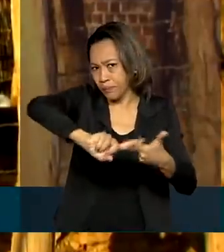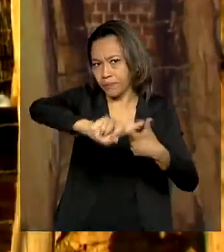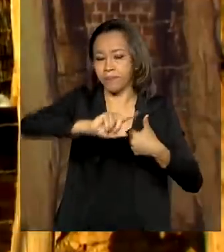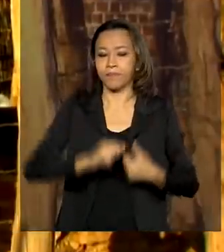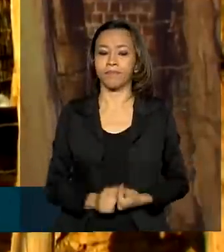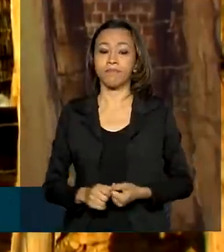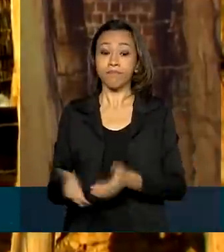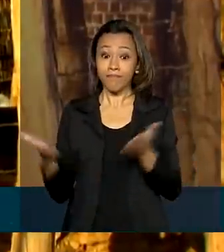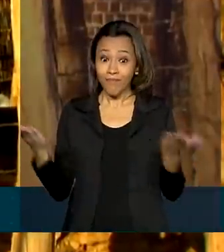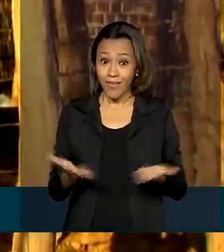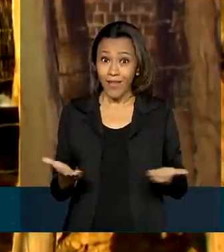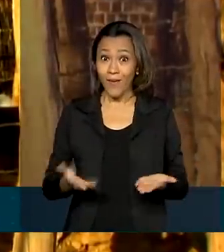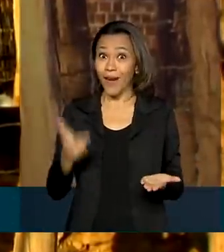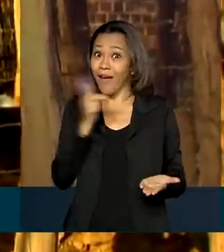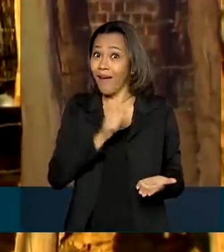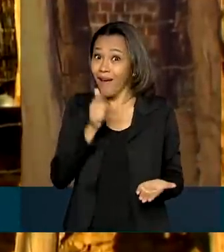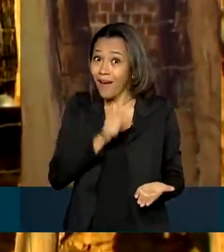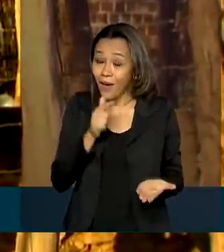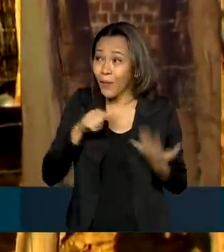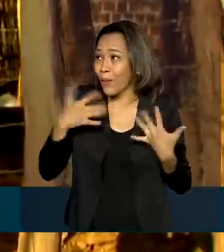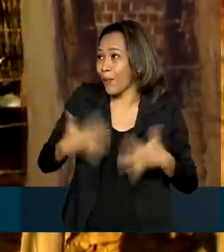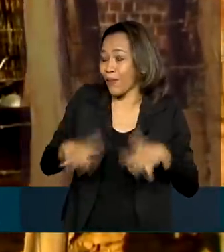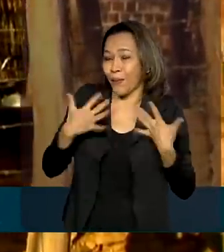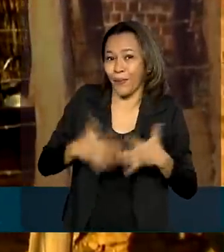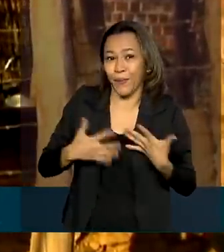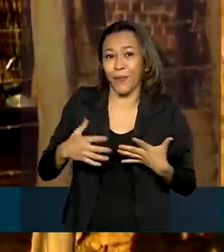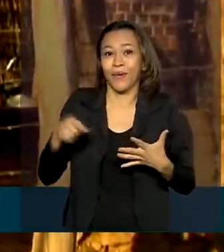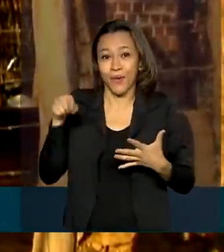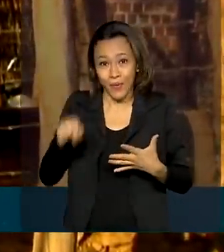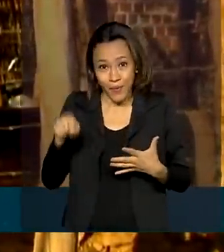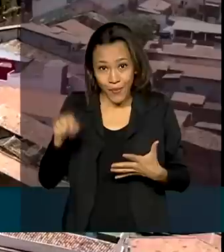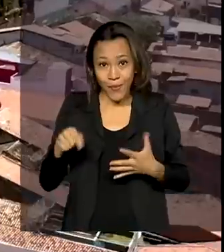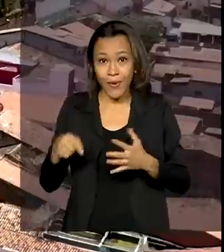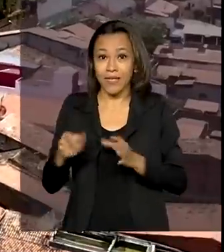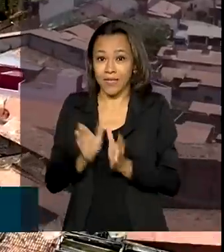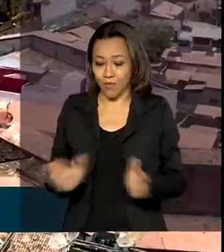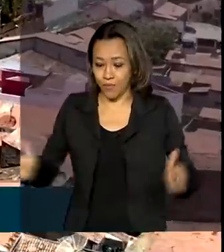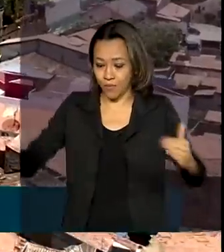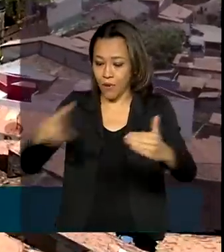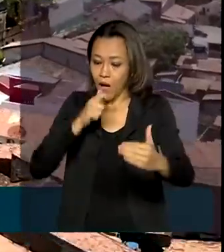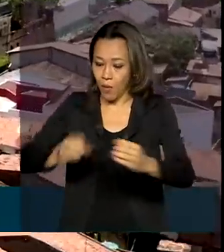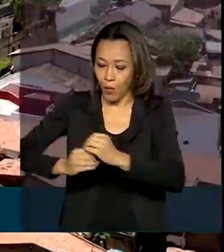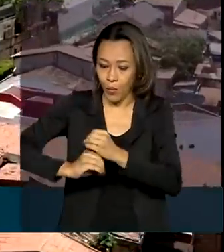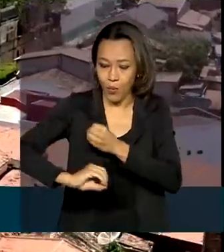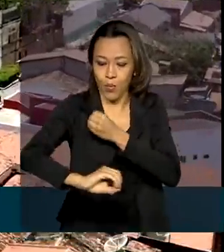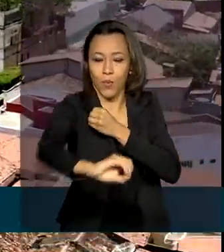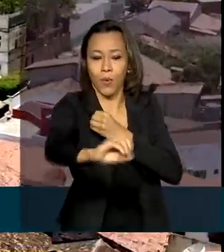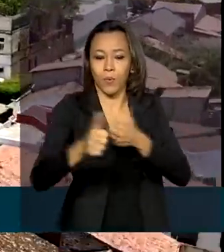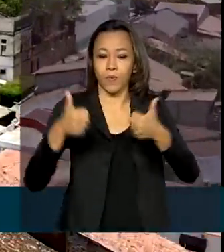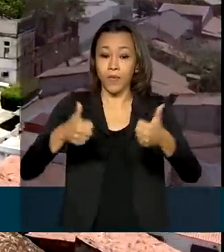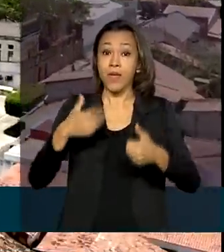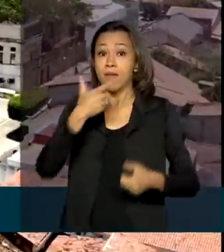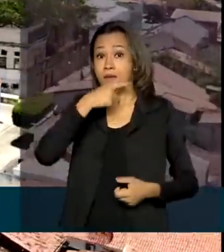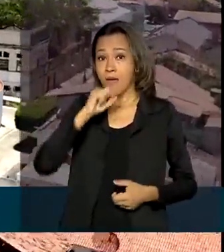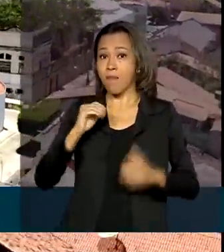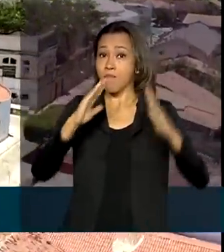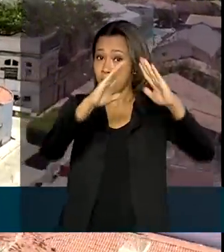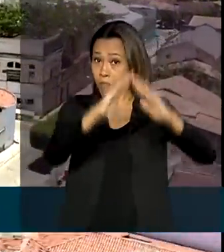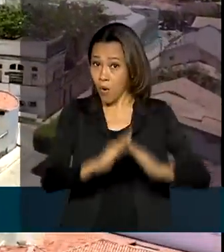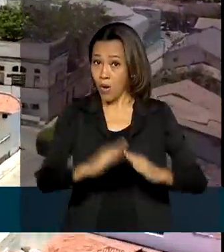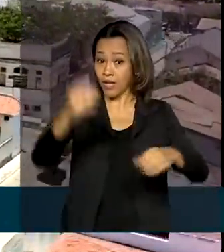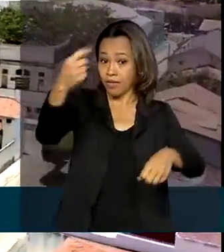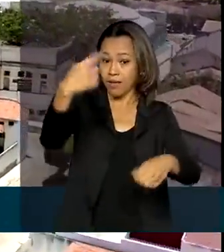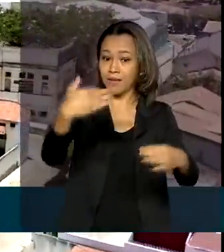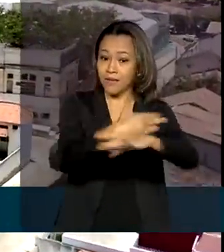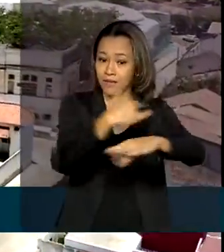nós temos muita água. Depois dessa adutora, é água demais. Graças a Deus, não falta não. Quem vive no centro da cidade também comemora o